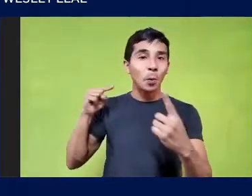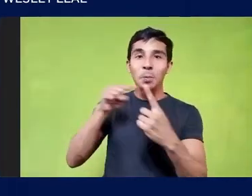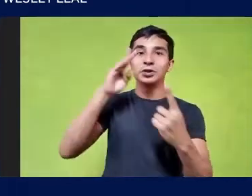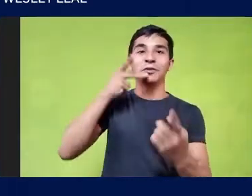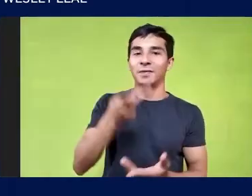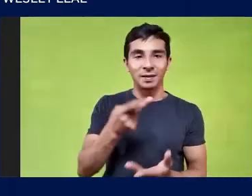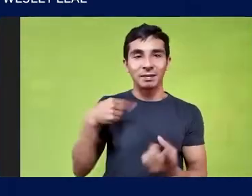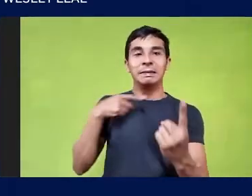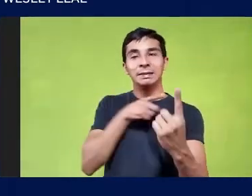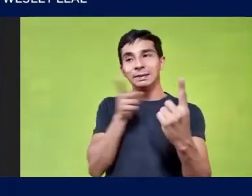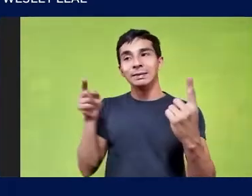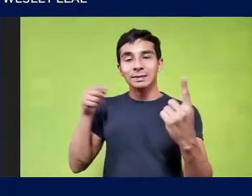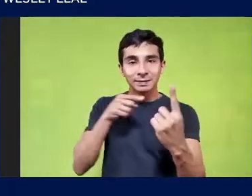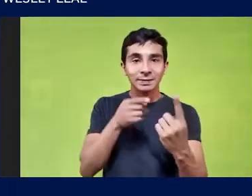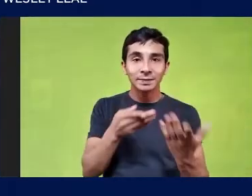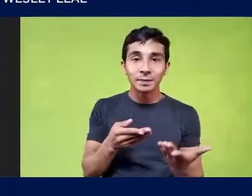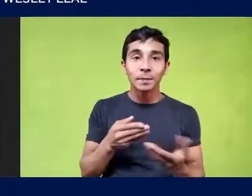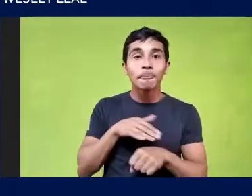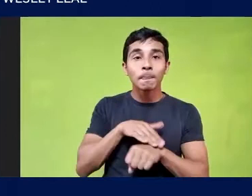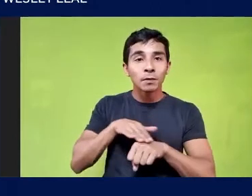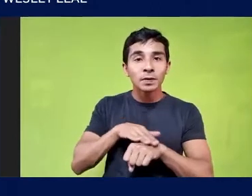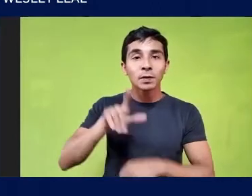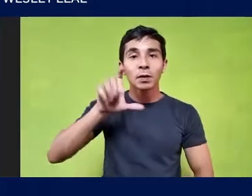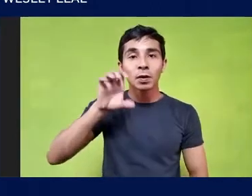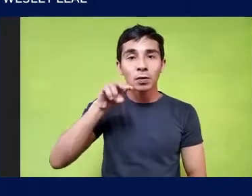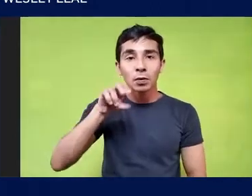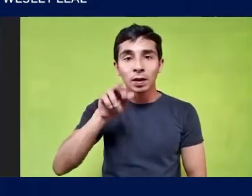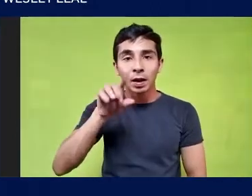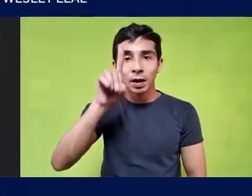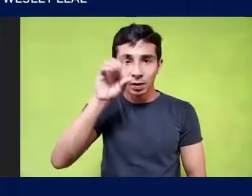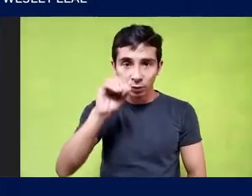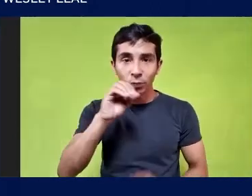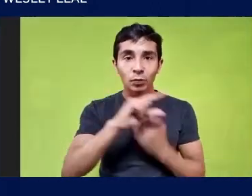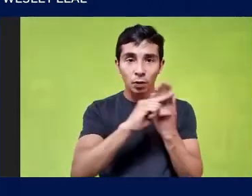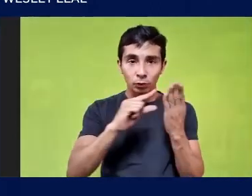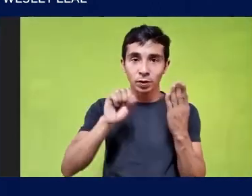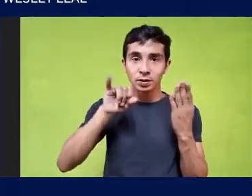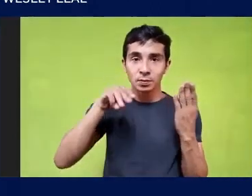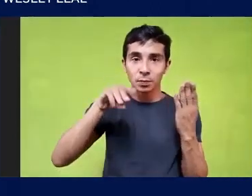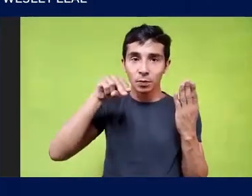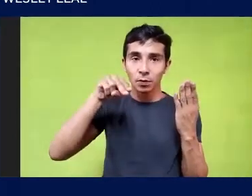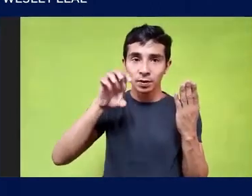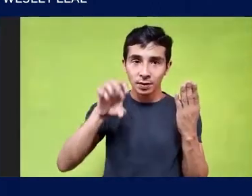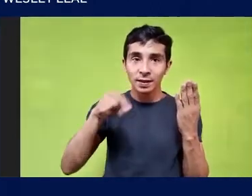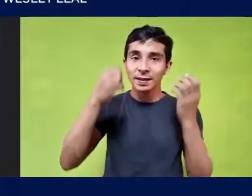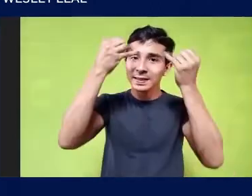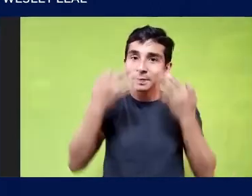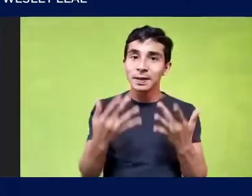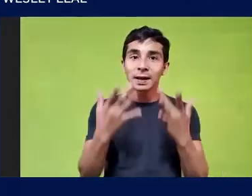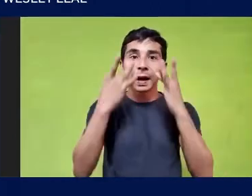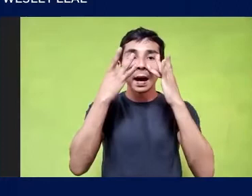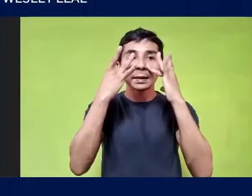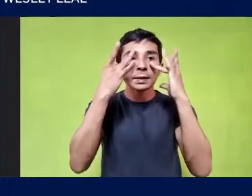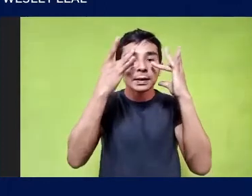Dessa imagem Da Simone Dessa verdadeira Dessa atenção verdadeira Que ela